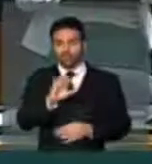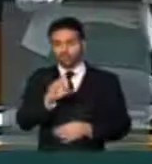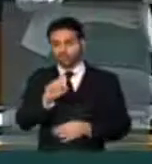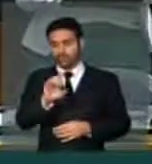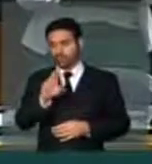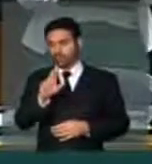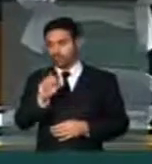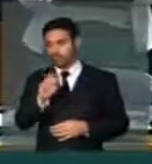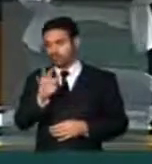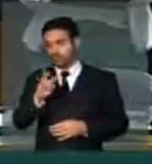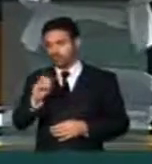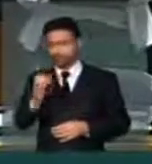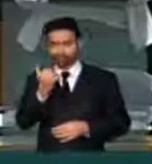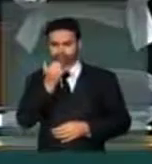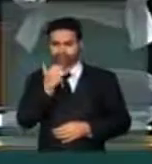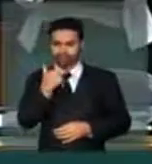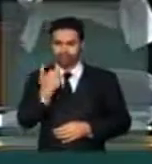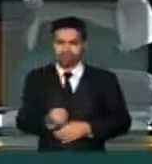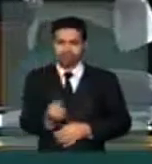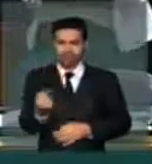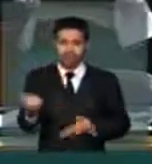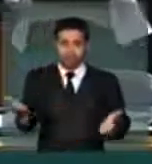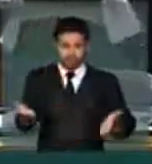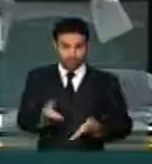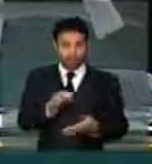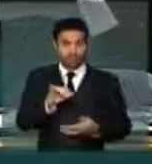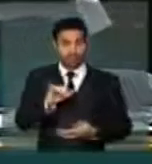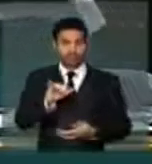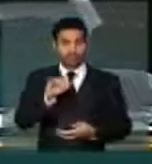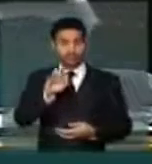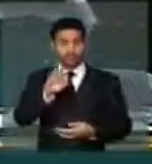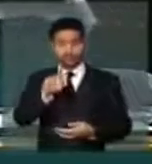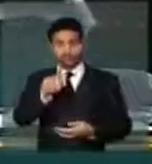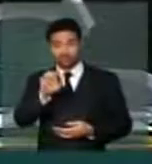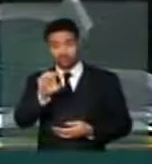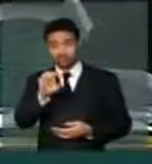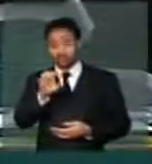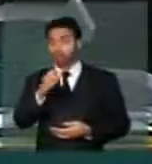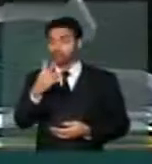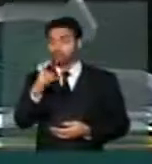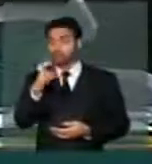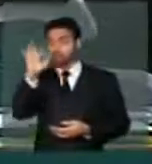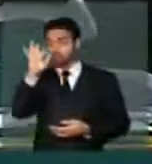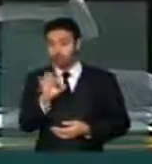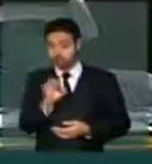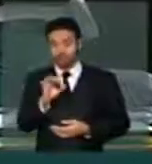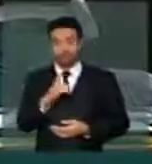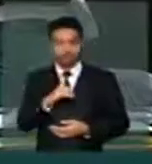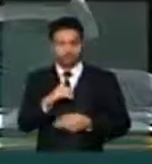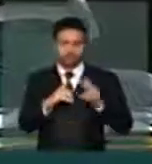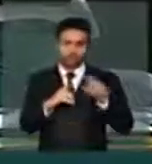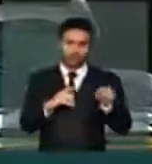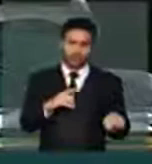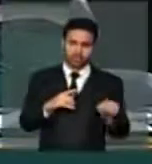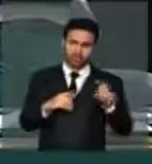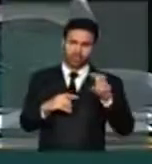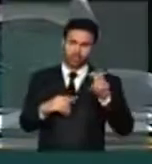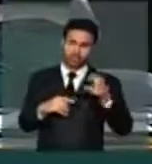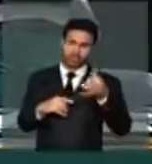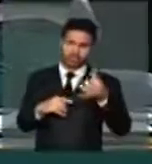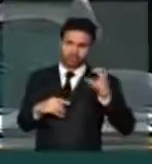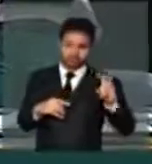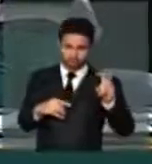admitir que hoje, segundo o IBGE, mais de 45% dos 5.565